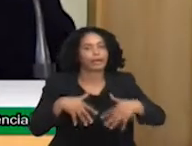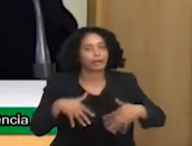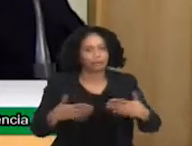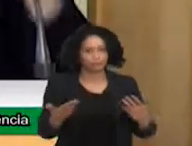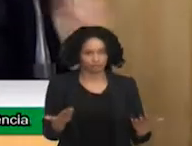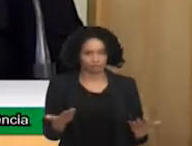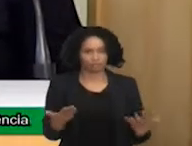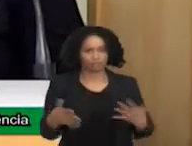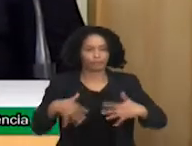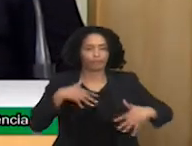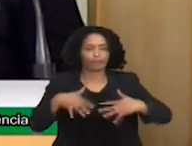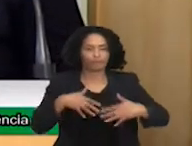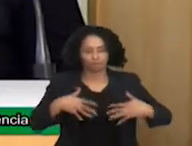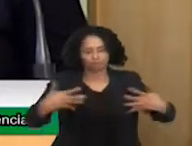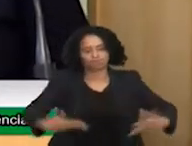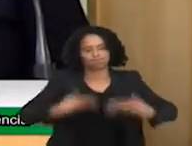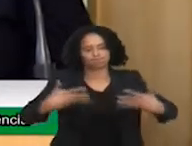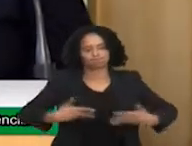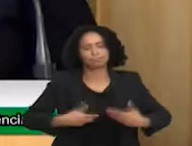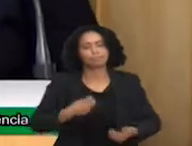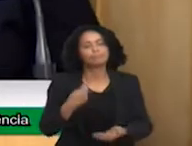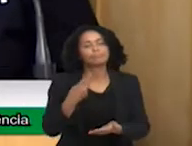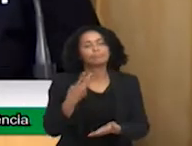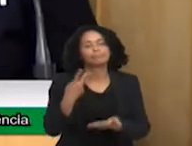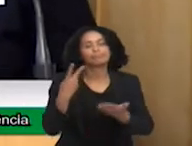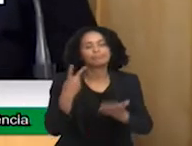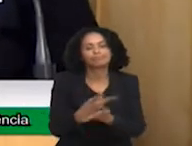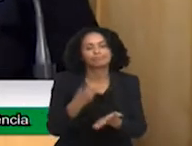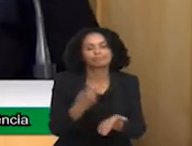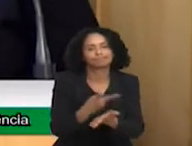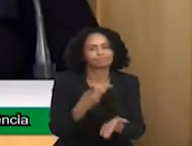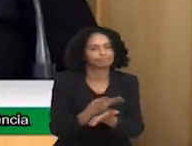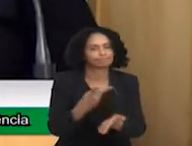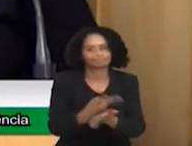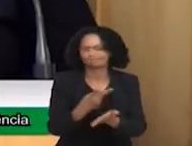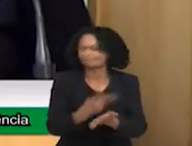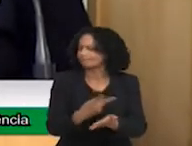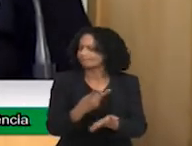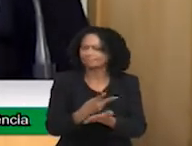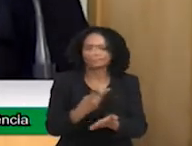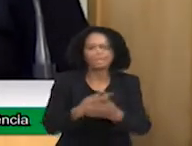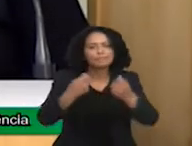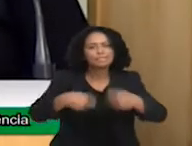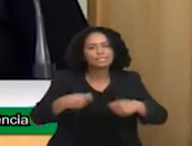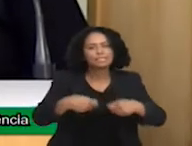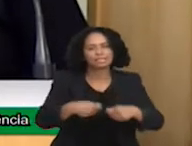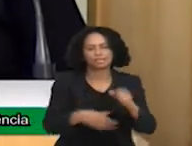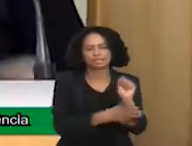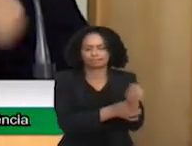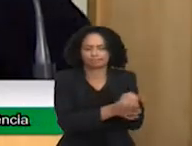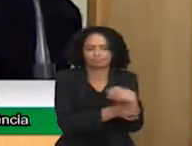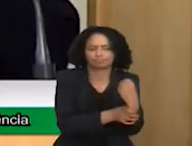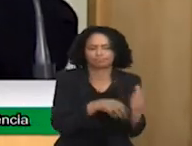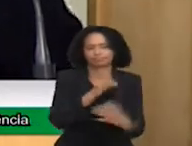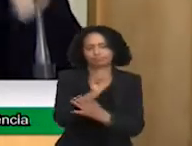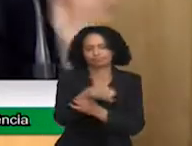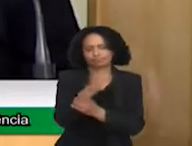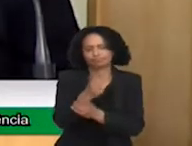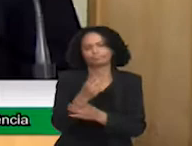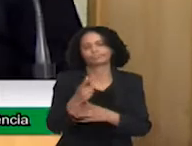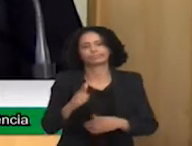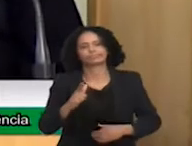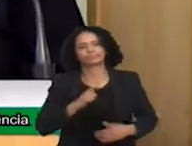estímulo tem que ser constante. Então, a fisioterapia, a terapia ocupacional, a